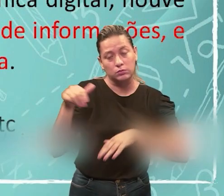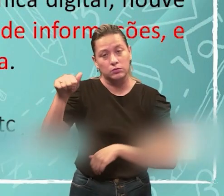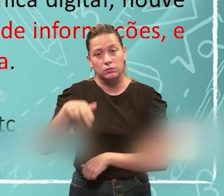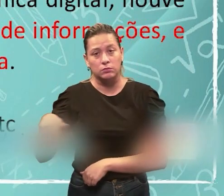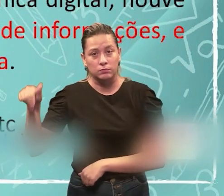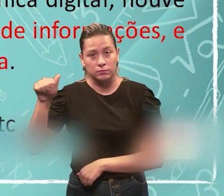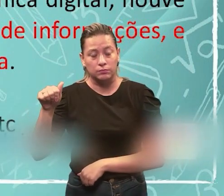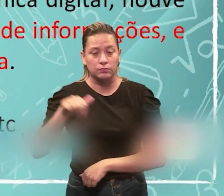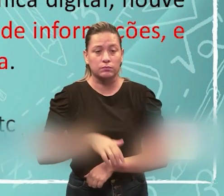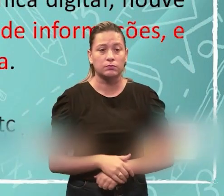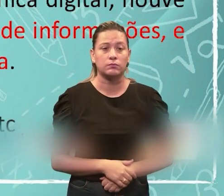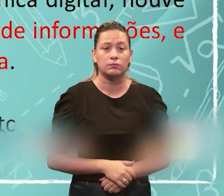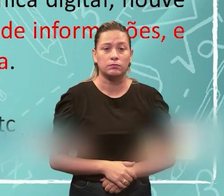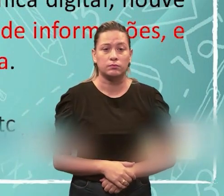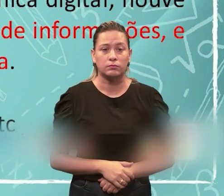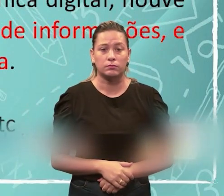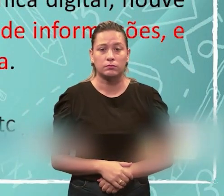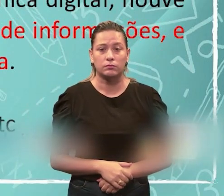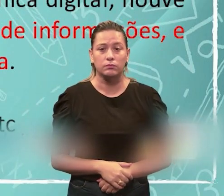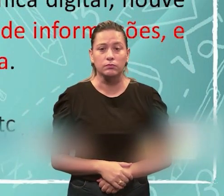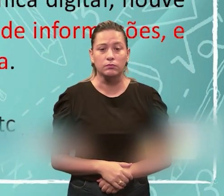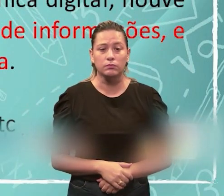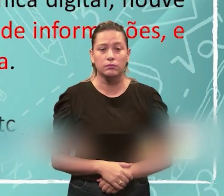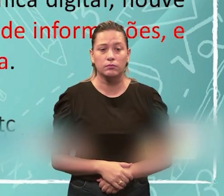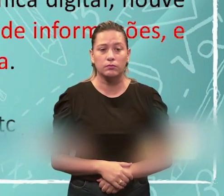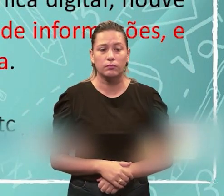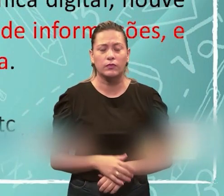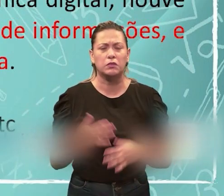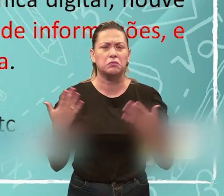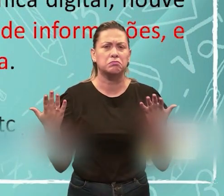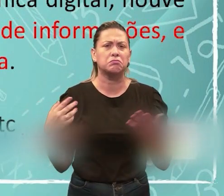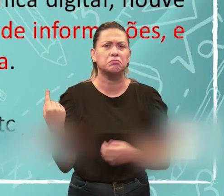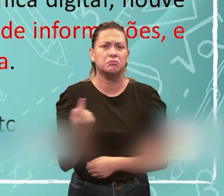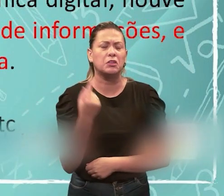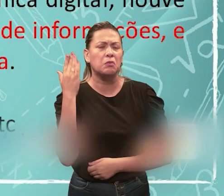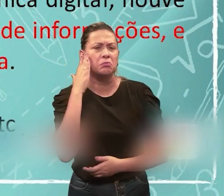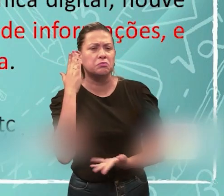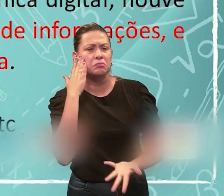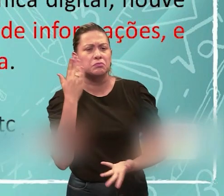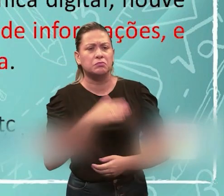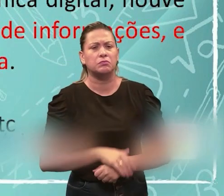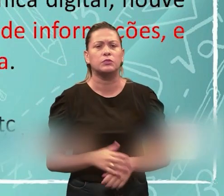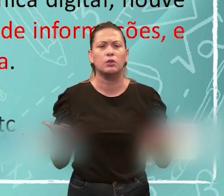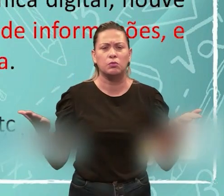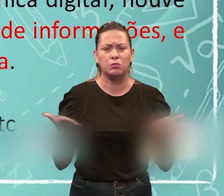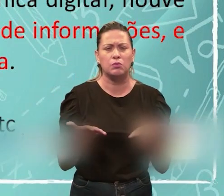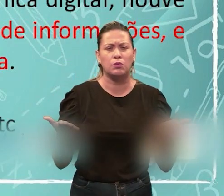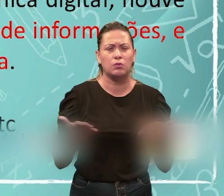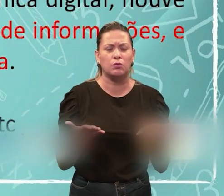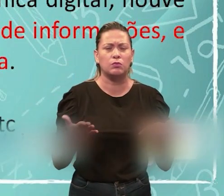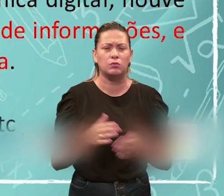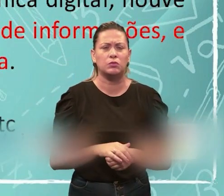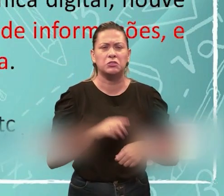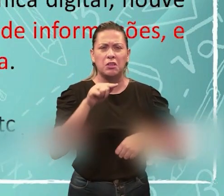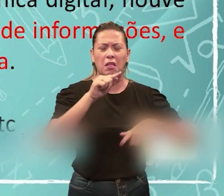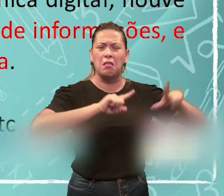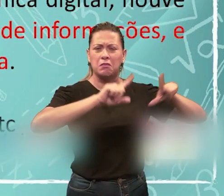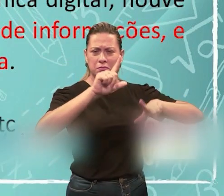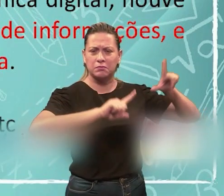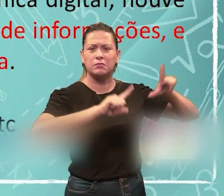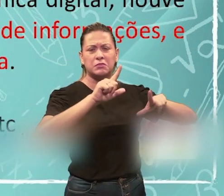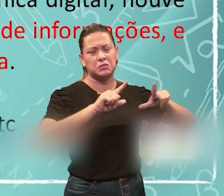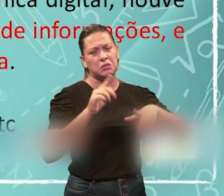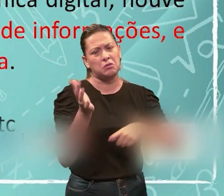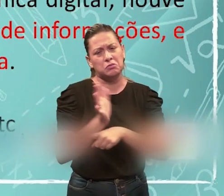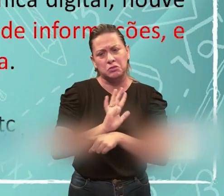Então, o que a gente consegue decifrar, né? Exatamente. Então, atualmente, ouvimos na televisão, no